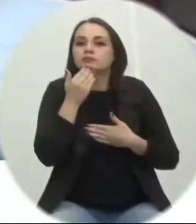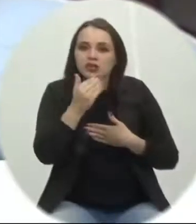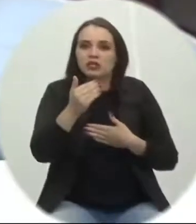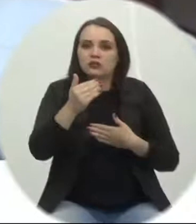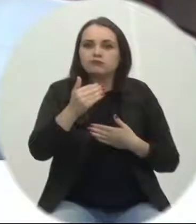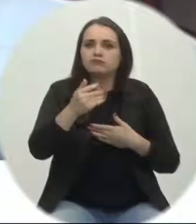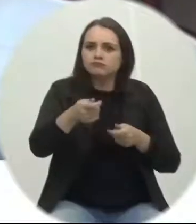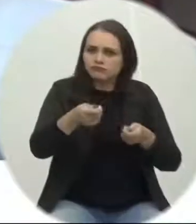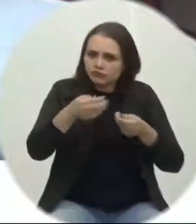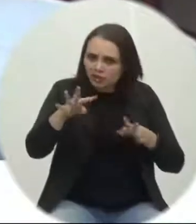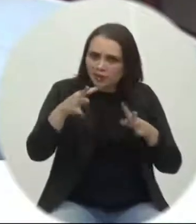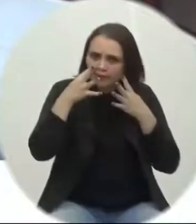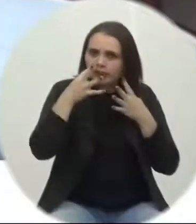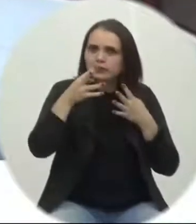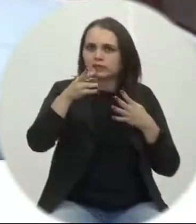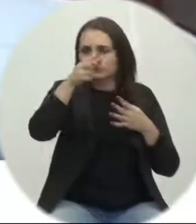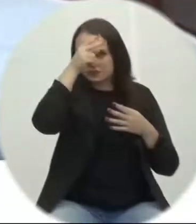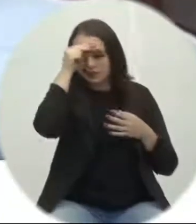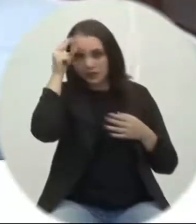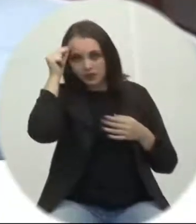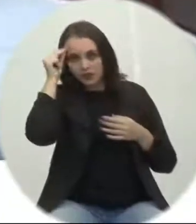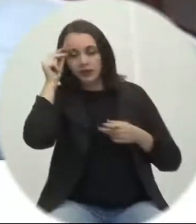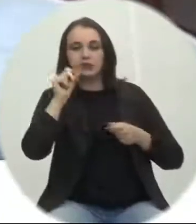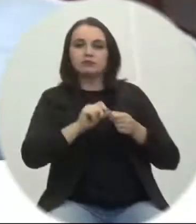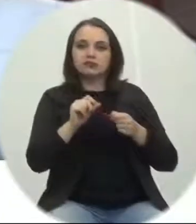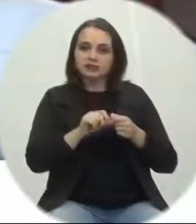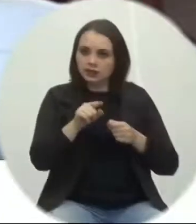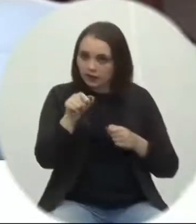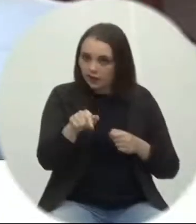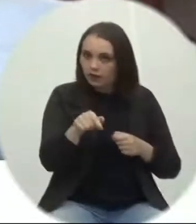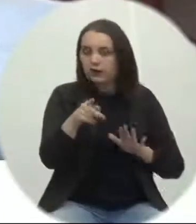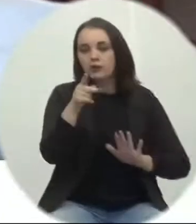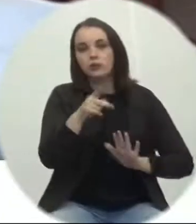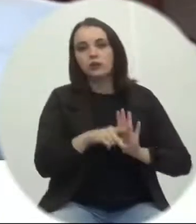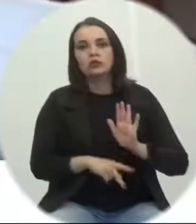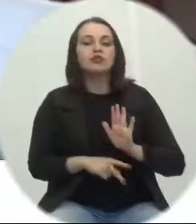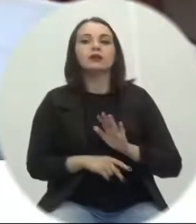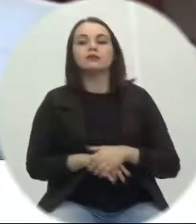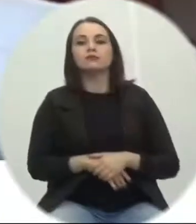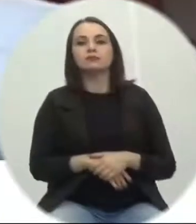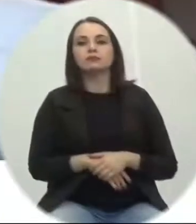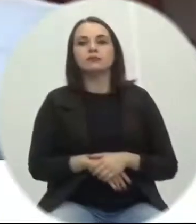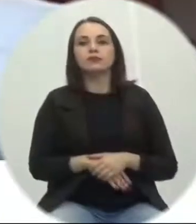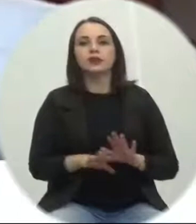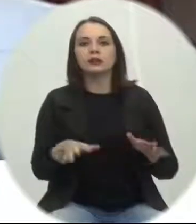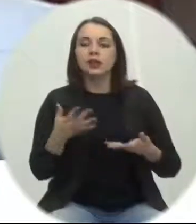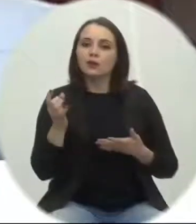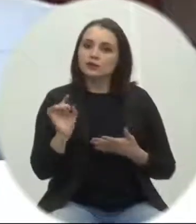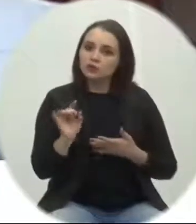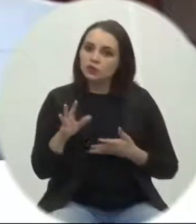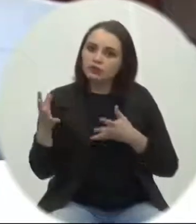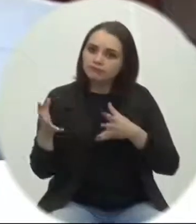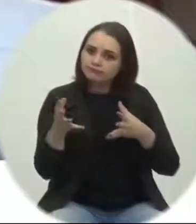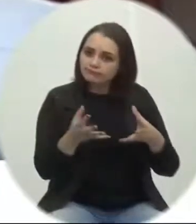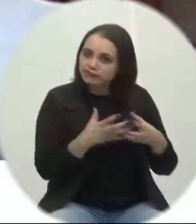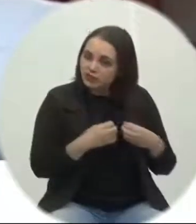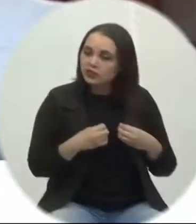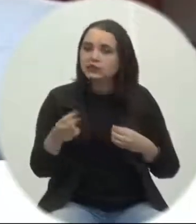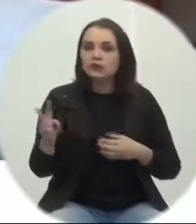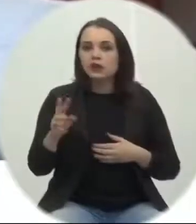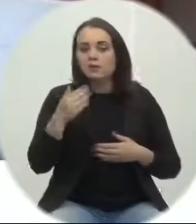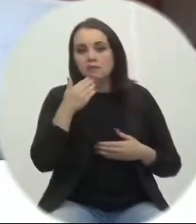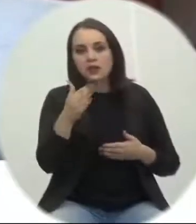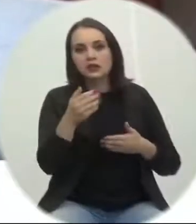gestor municipal, a execução daquilo que foi projetado. Então, seria aí, senhores vereadores, conto com o